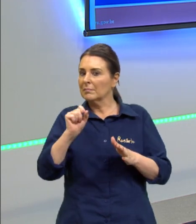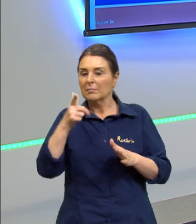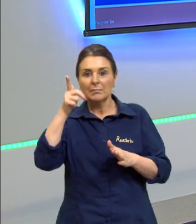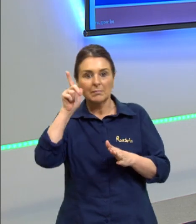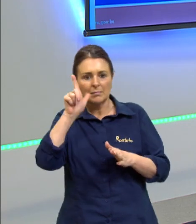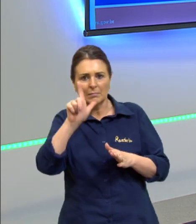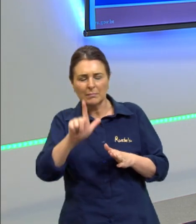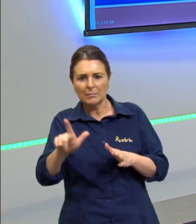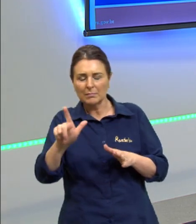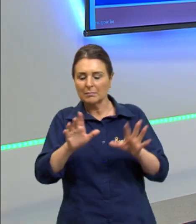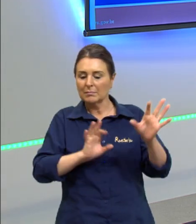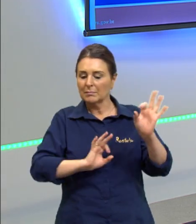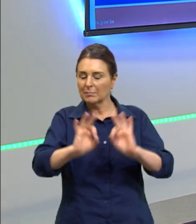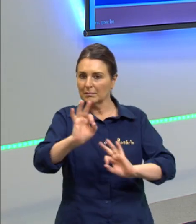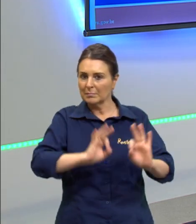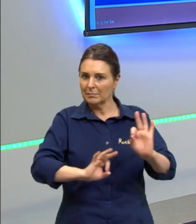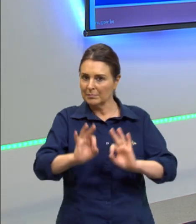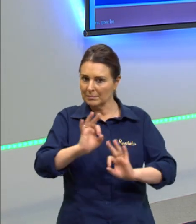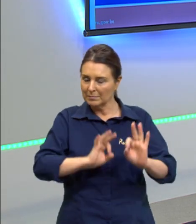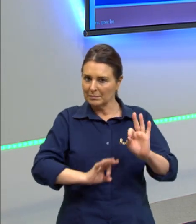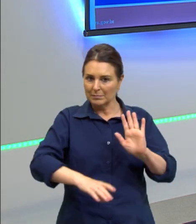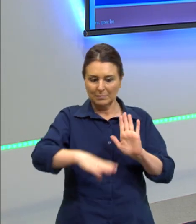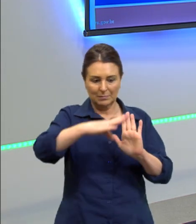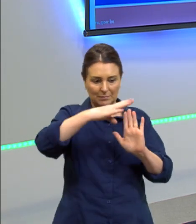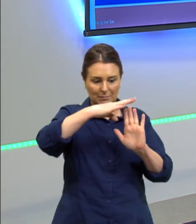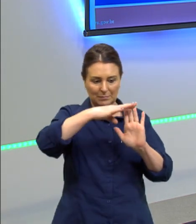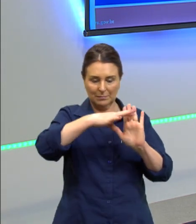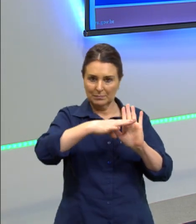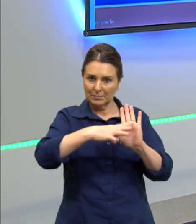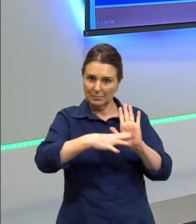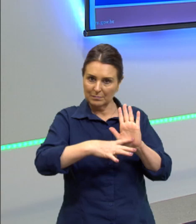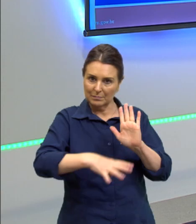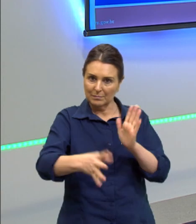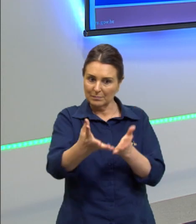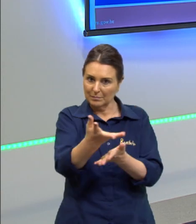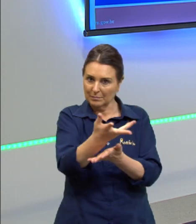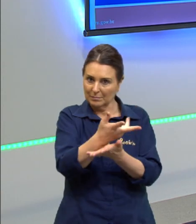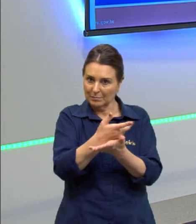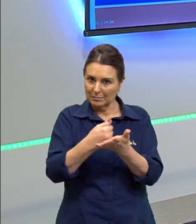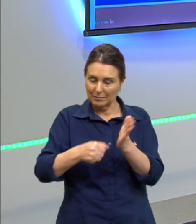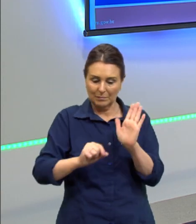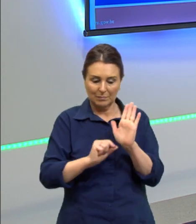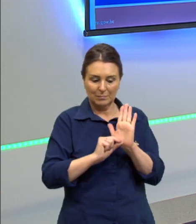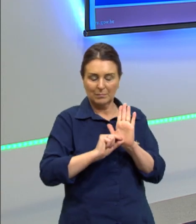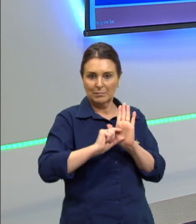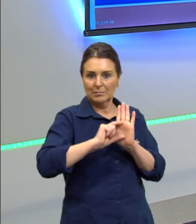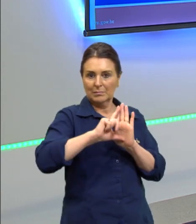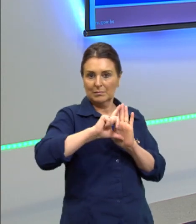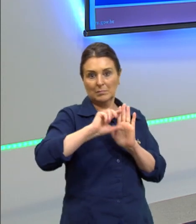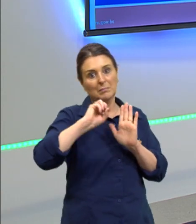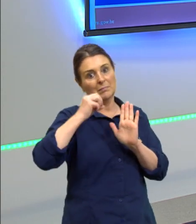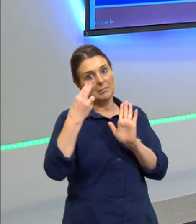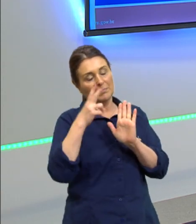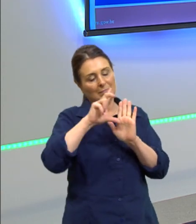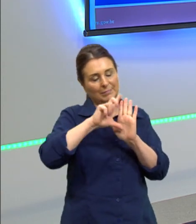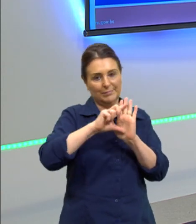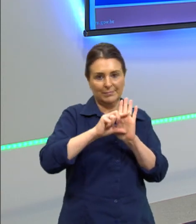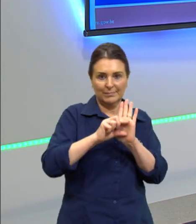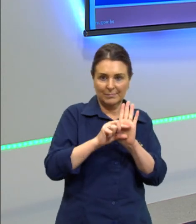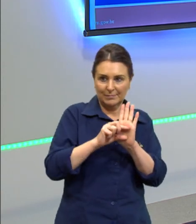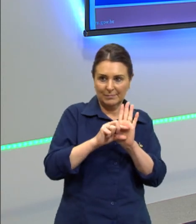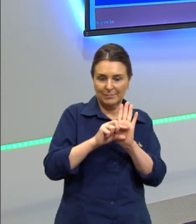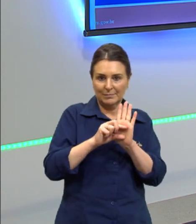da organização desse rol de dados de uma ordem crescente ou decrescente,